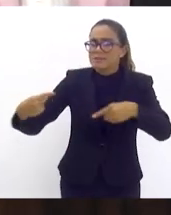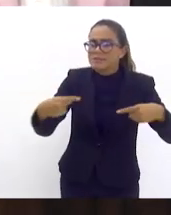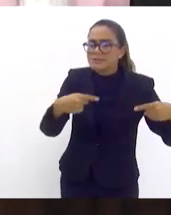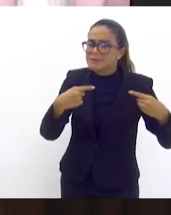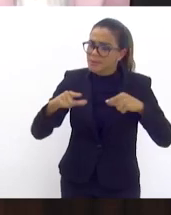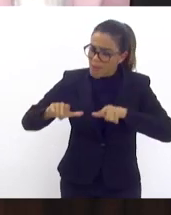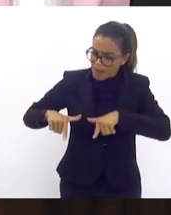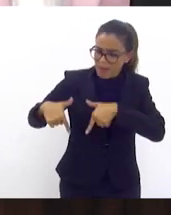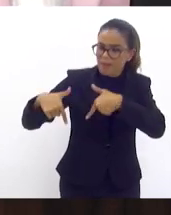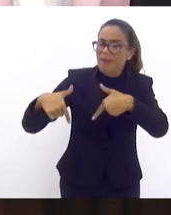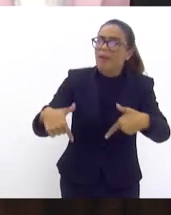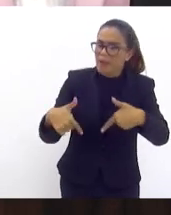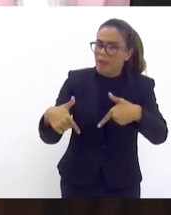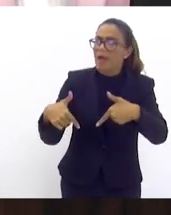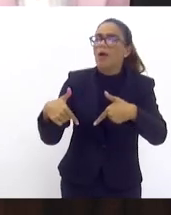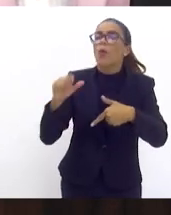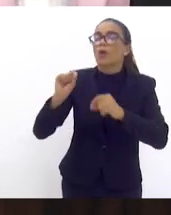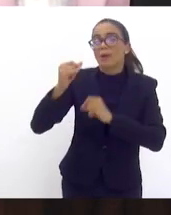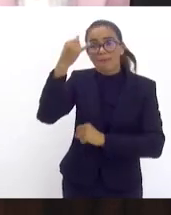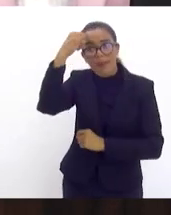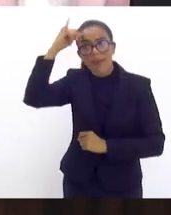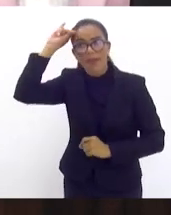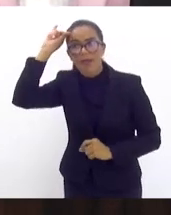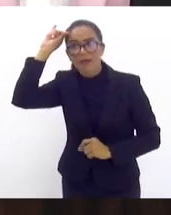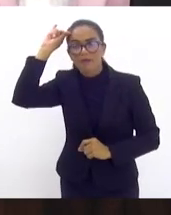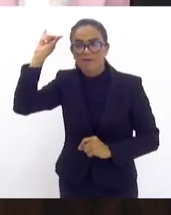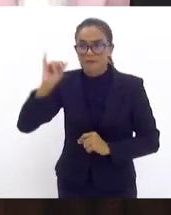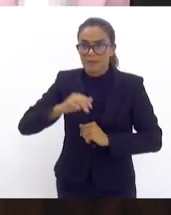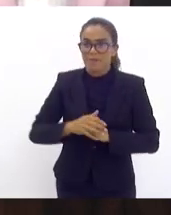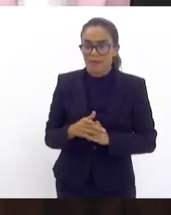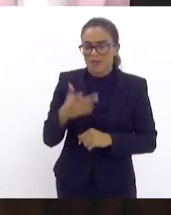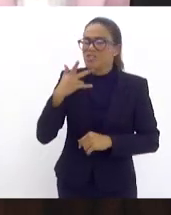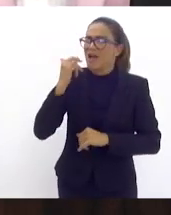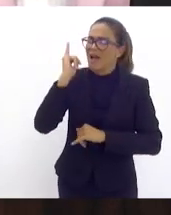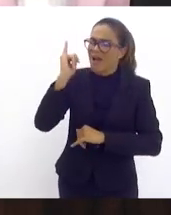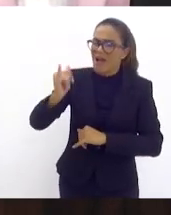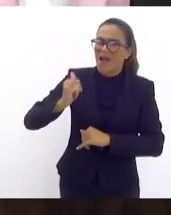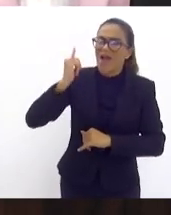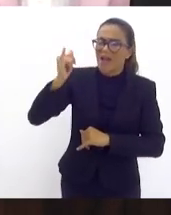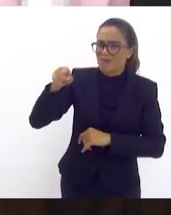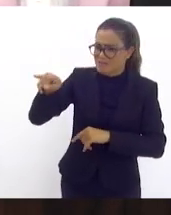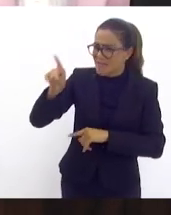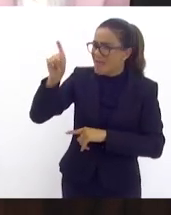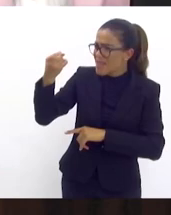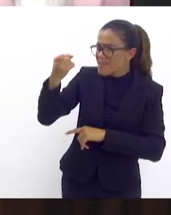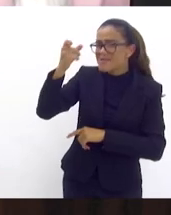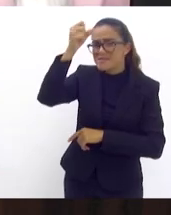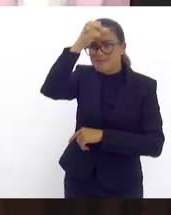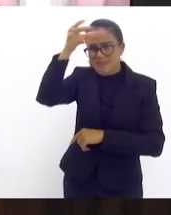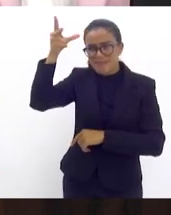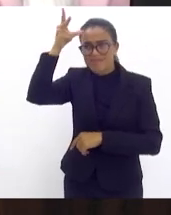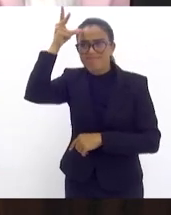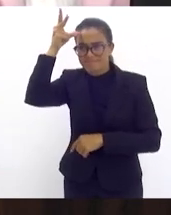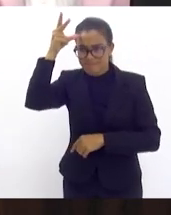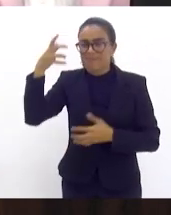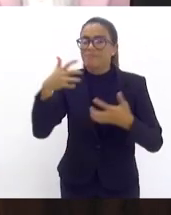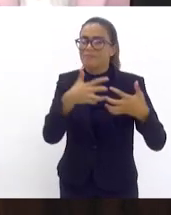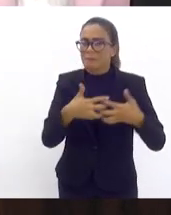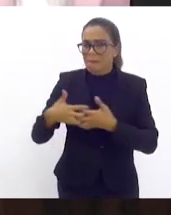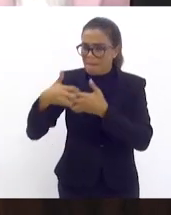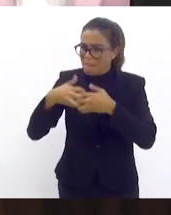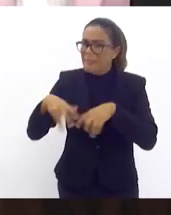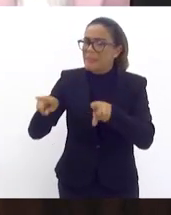ações de prevenção eu tenho dito muito isso vossa excelência foi prefeito da nossa cidade conduziu a nossa